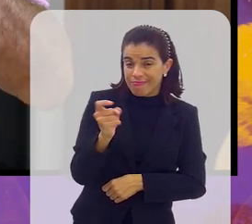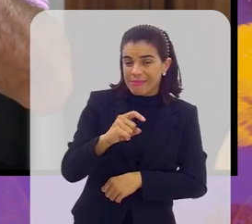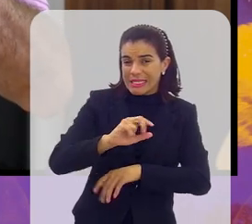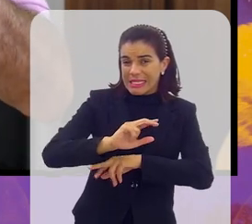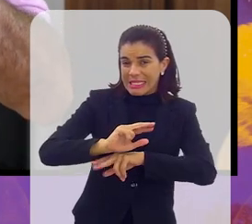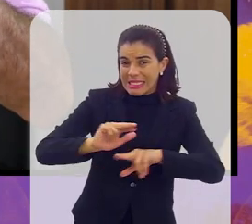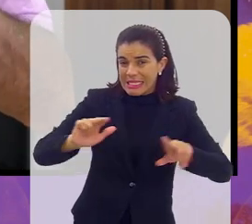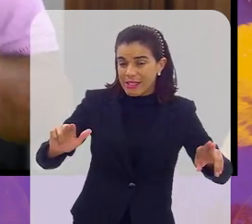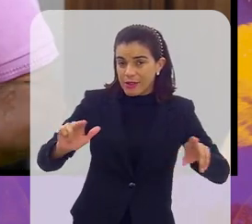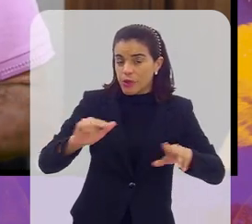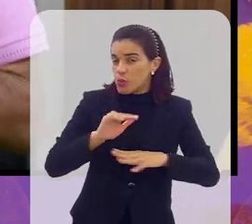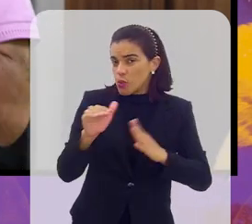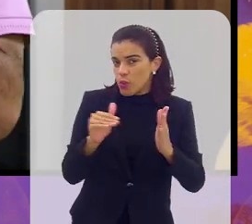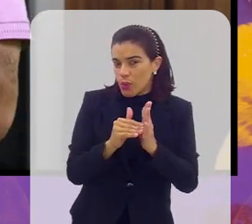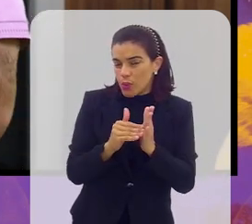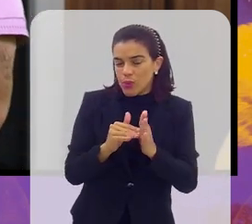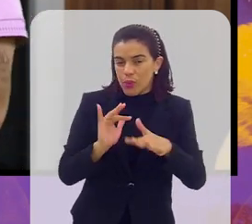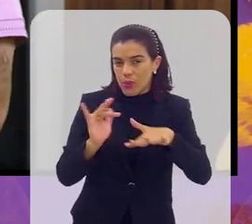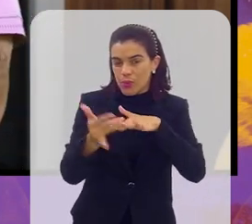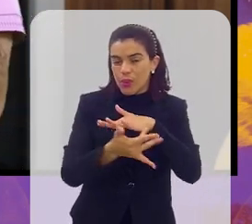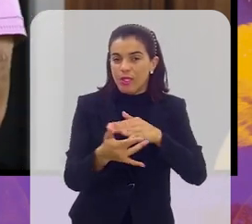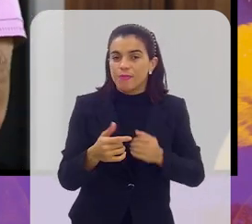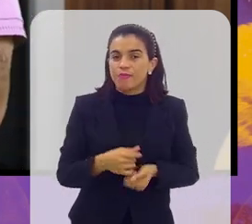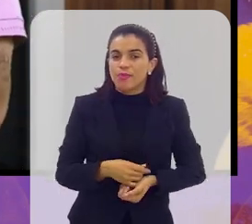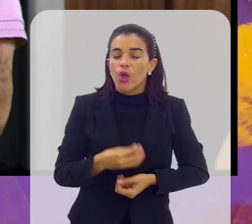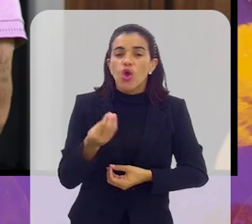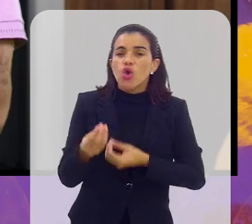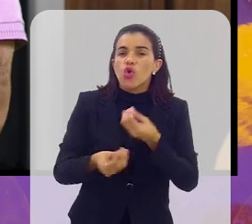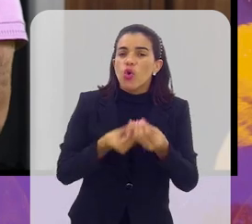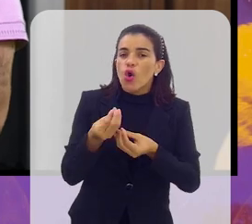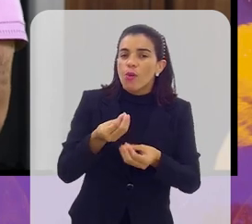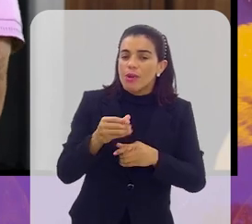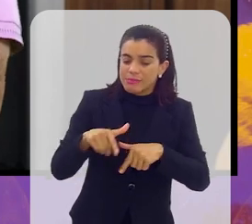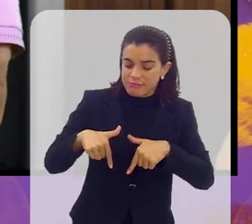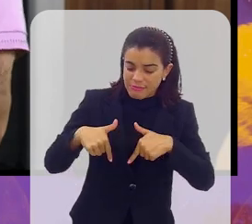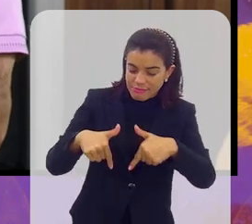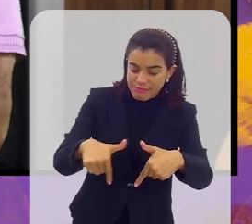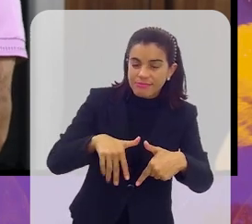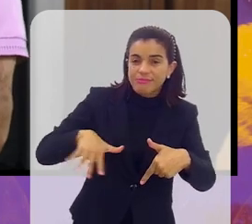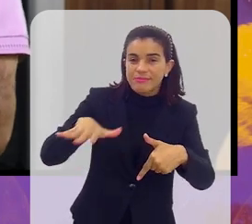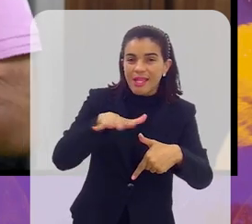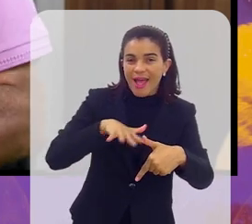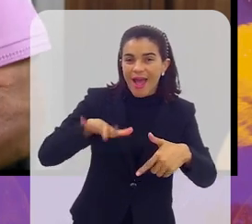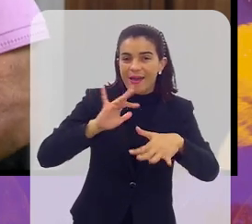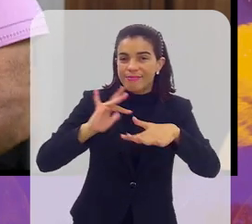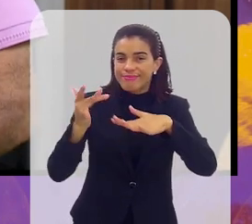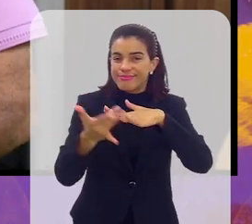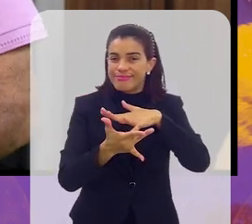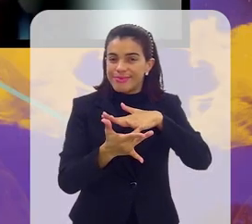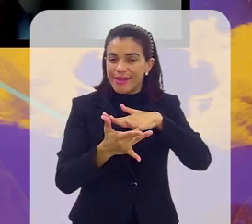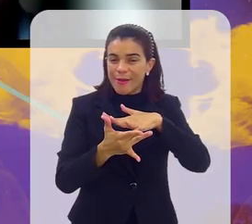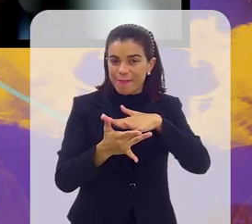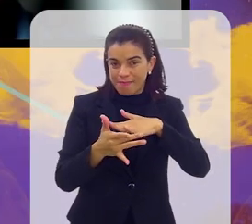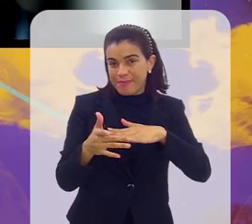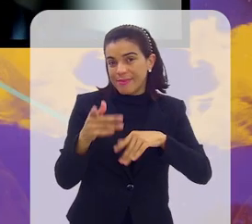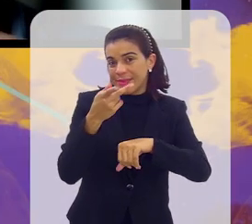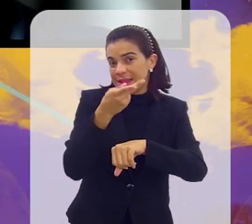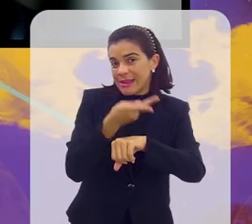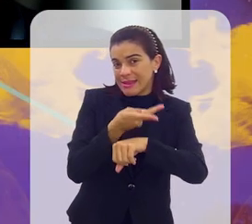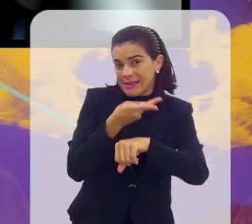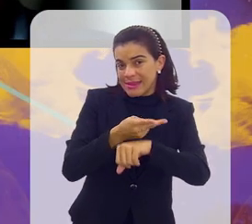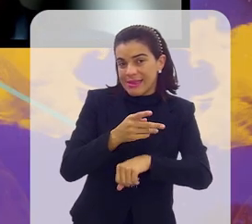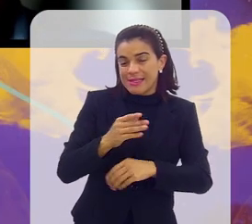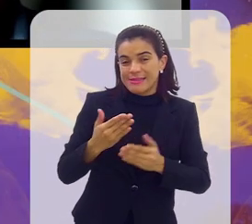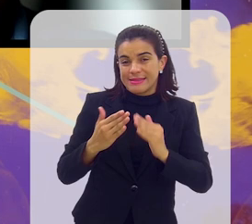tudo isso que a gente tem por aí. Como tem sido essa área digital para a Taça das Favelas? E a importância